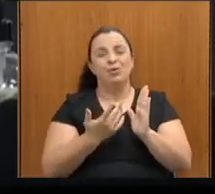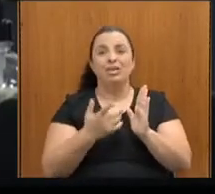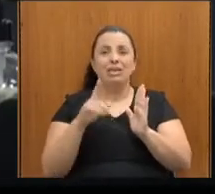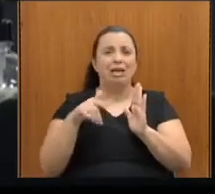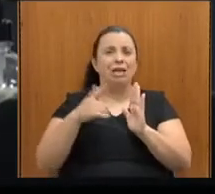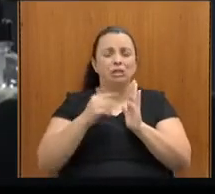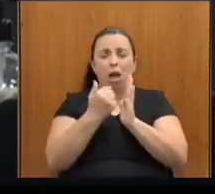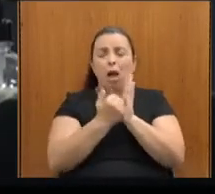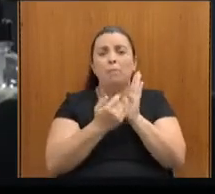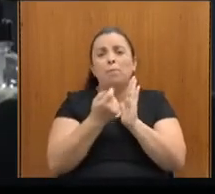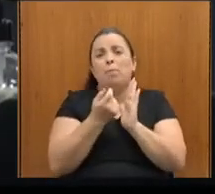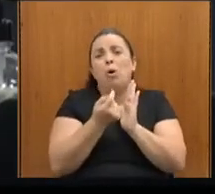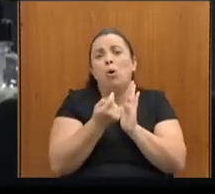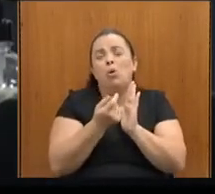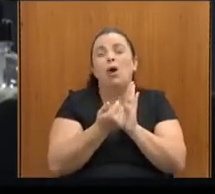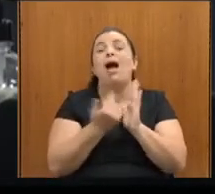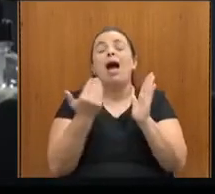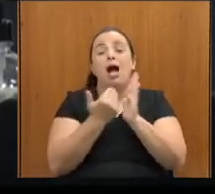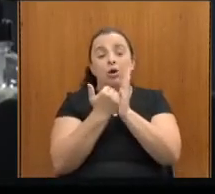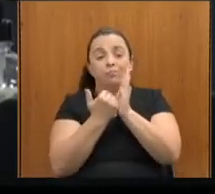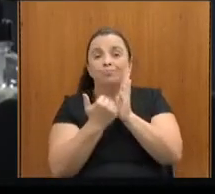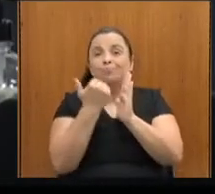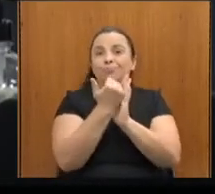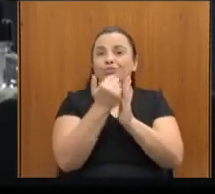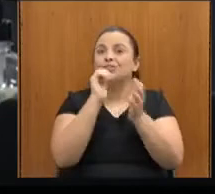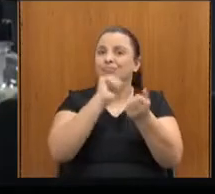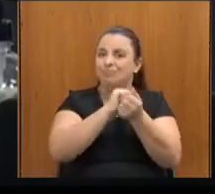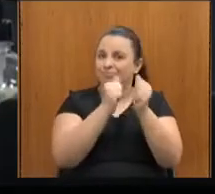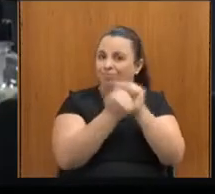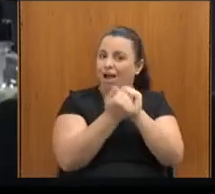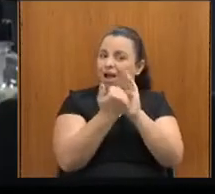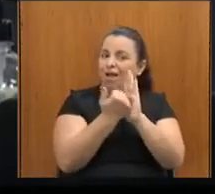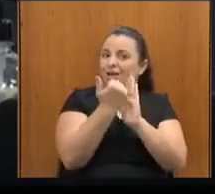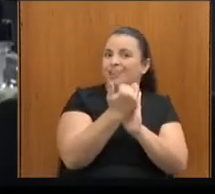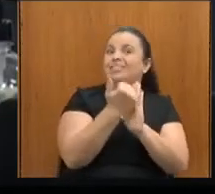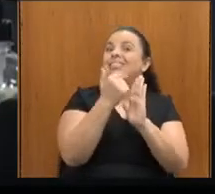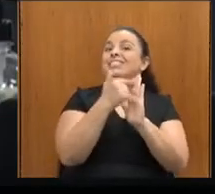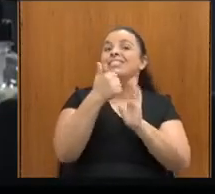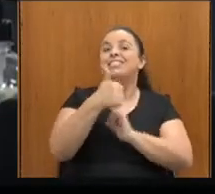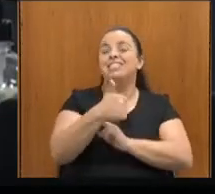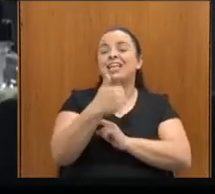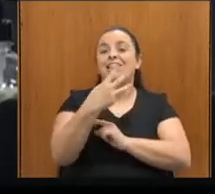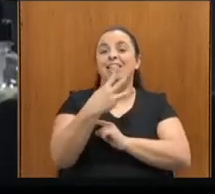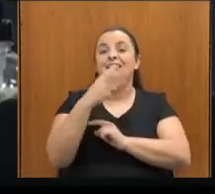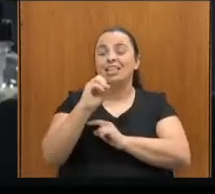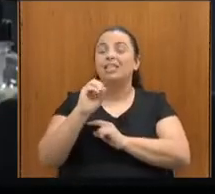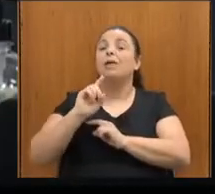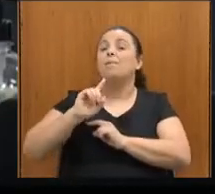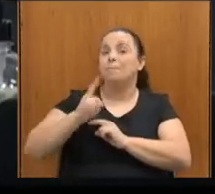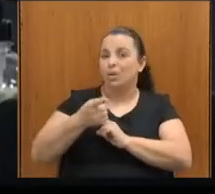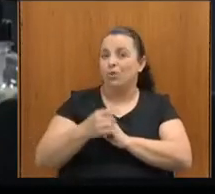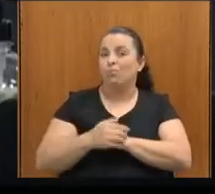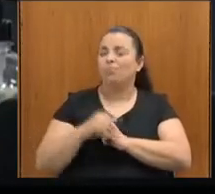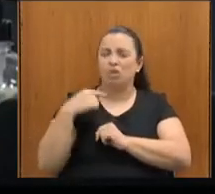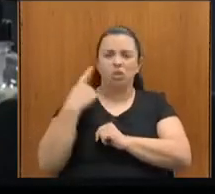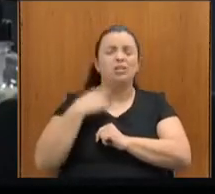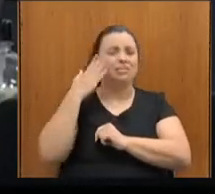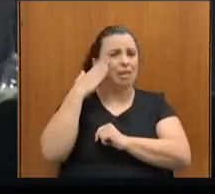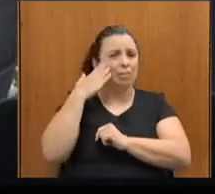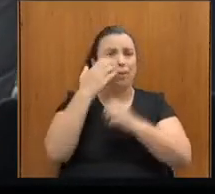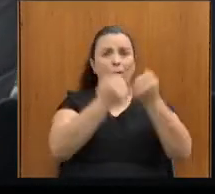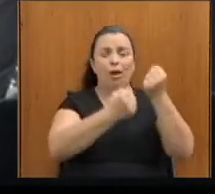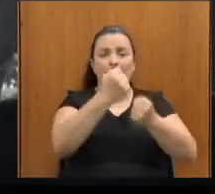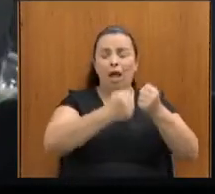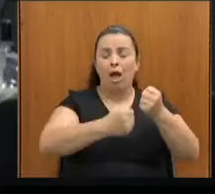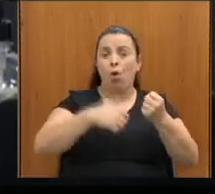teto de 130 mil, a gente sabe que houve um acréscimo enorme nos preços de veículos automotivos,